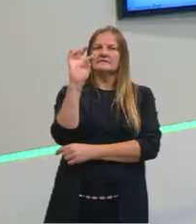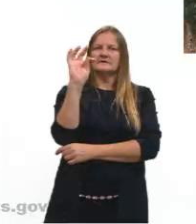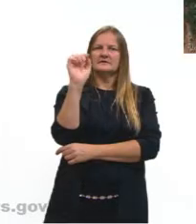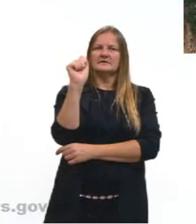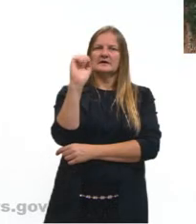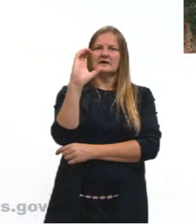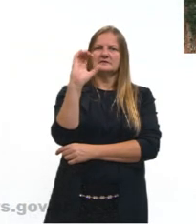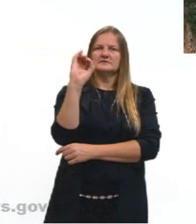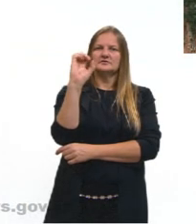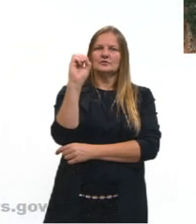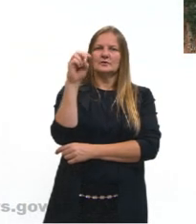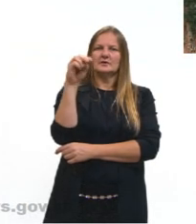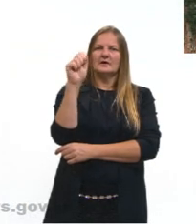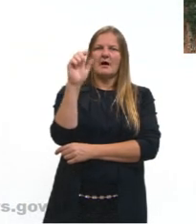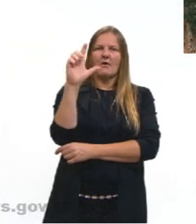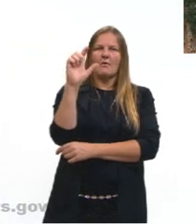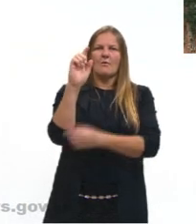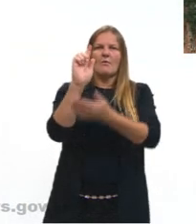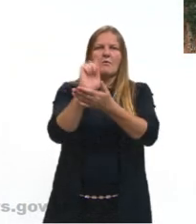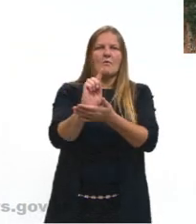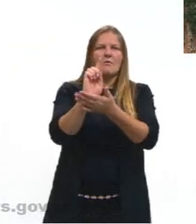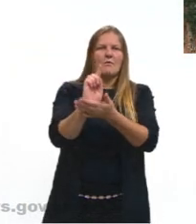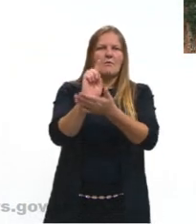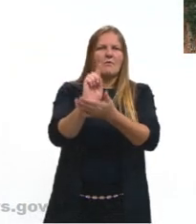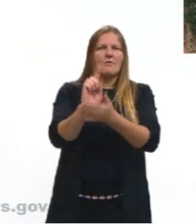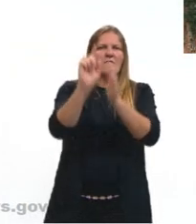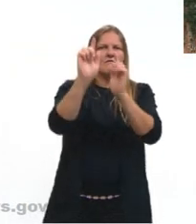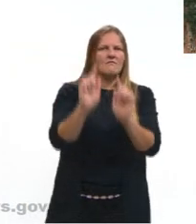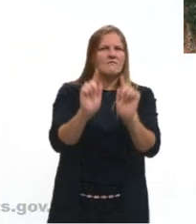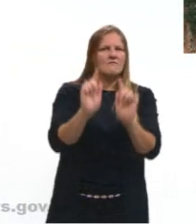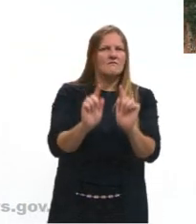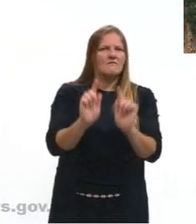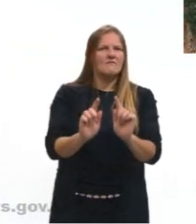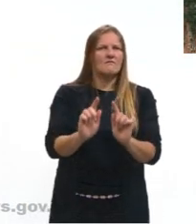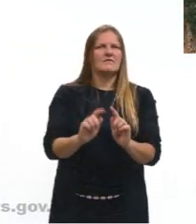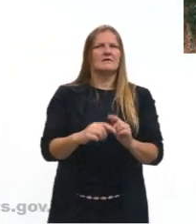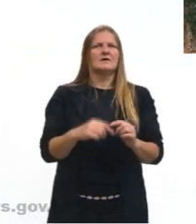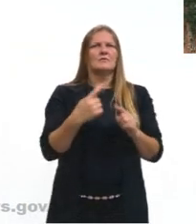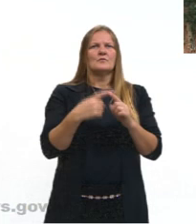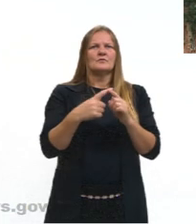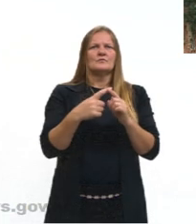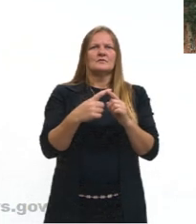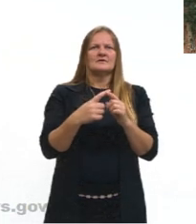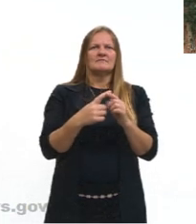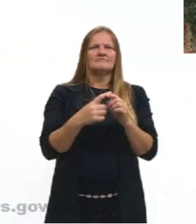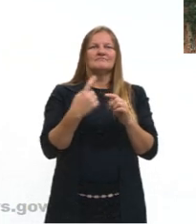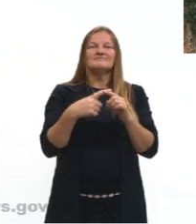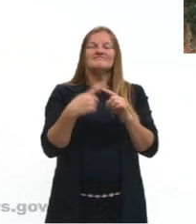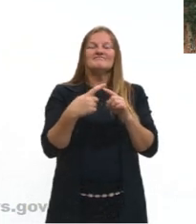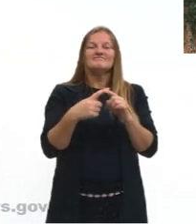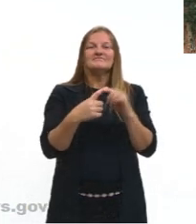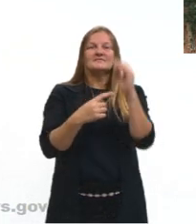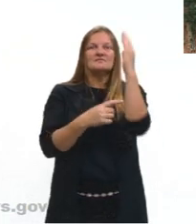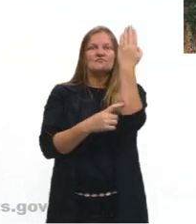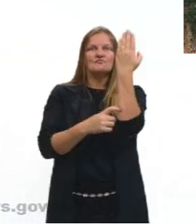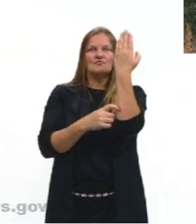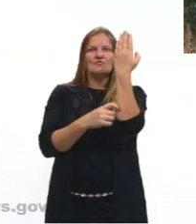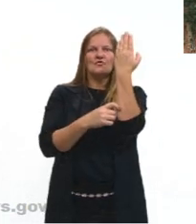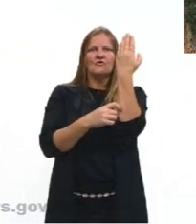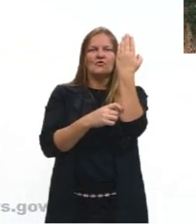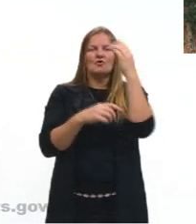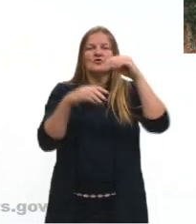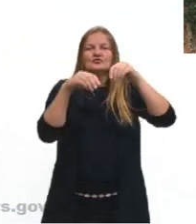tá, gurizada? Essa aí é uma ruptura, certo? Drástica que nós temos a ação pela gravidade do solo,